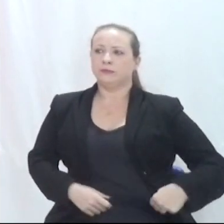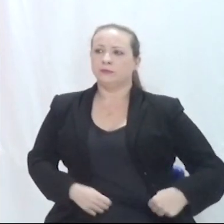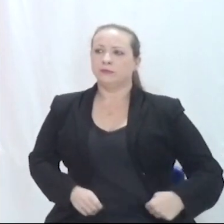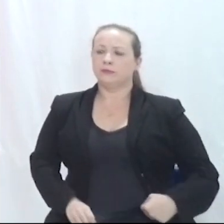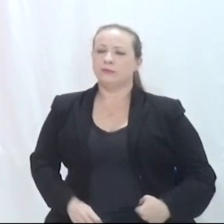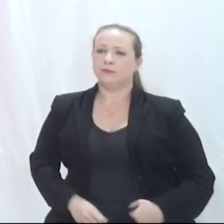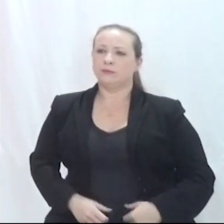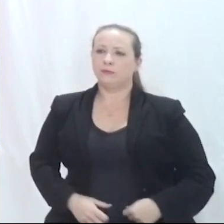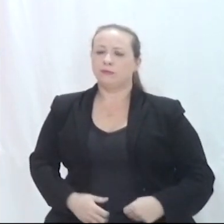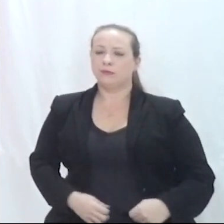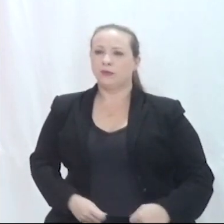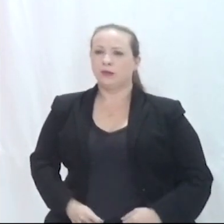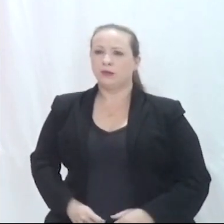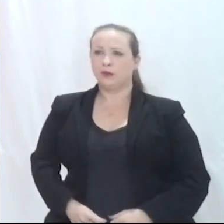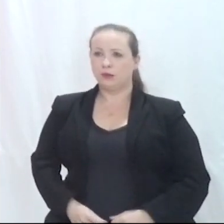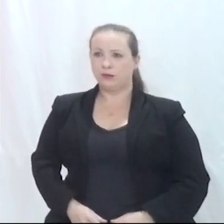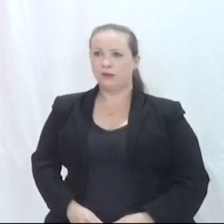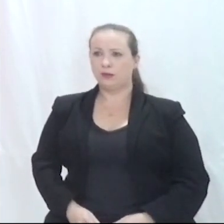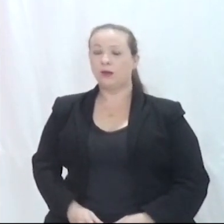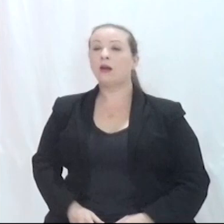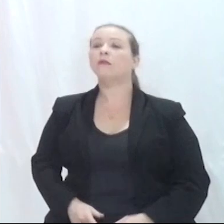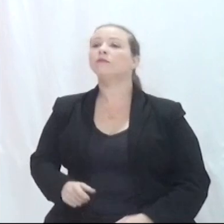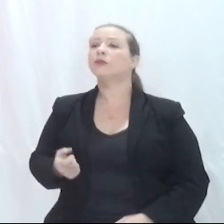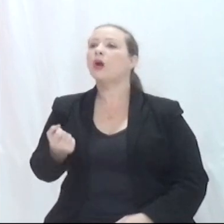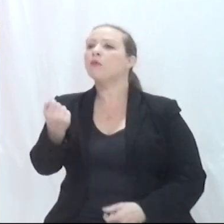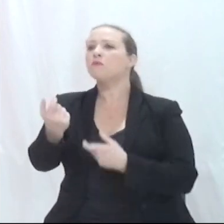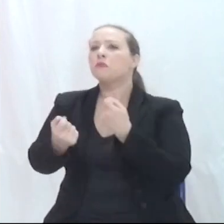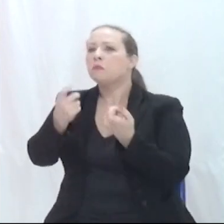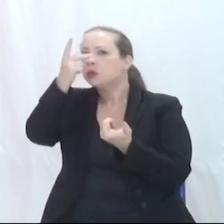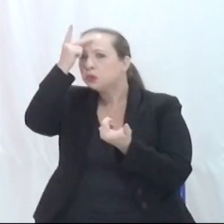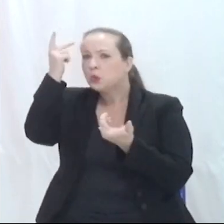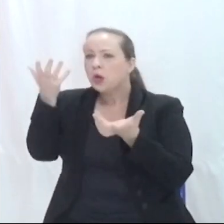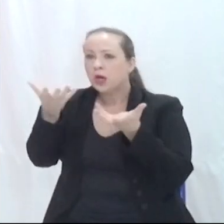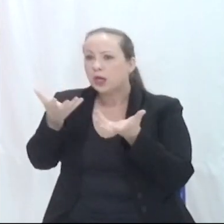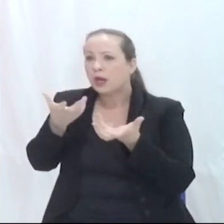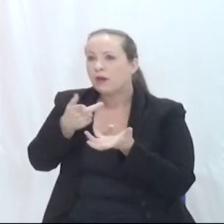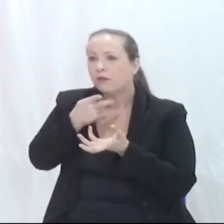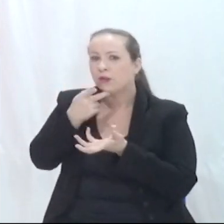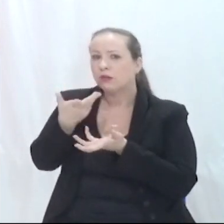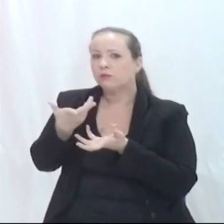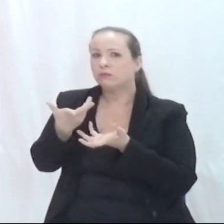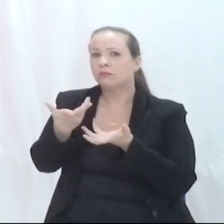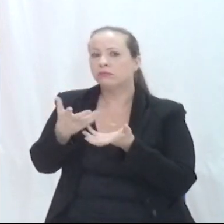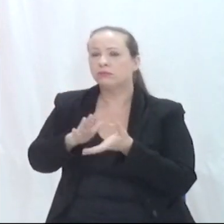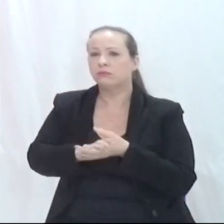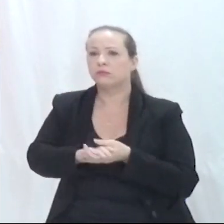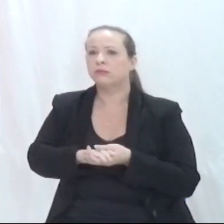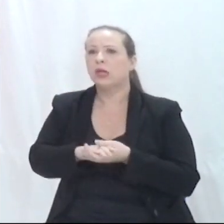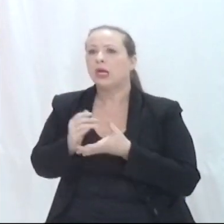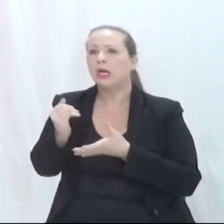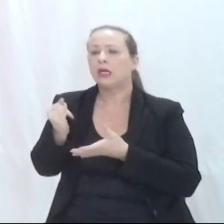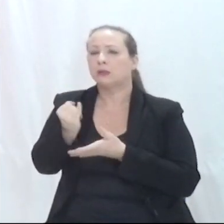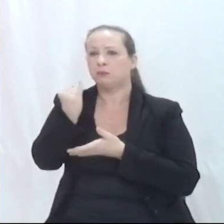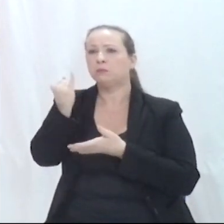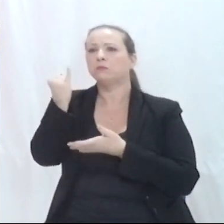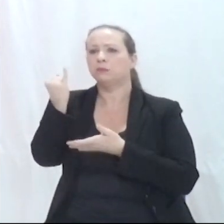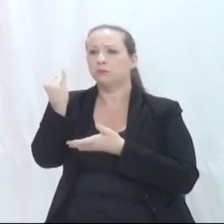Alguém do público que gostaria de se manifestar? É importante para